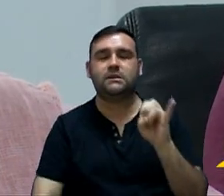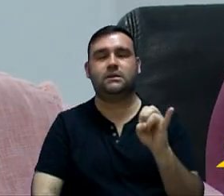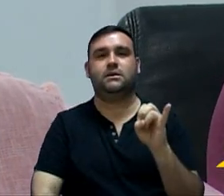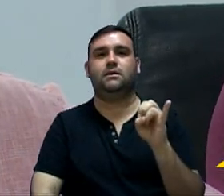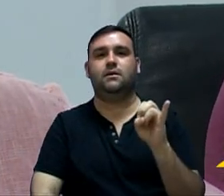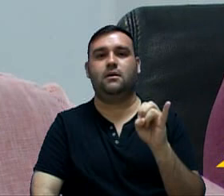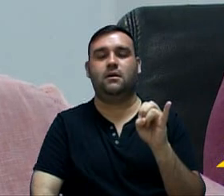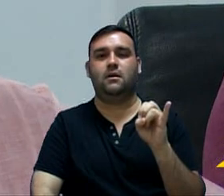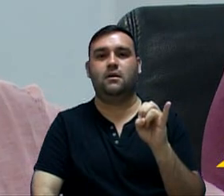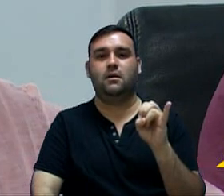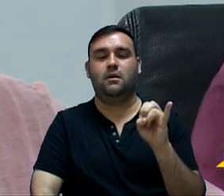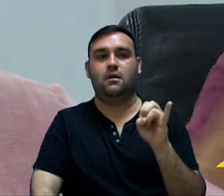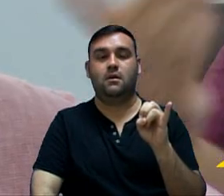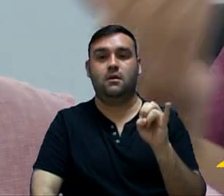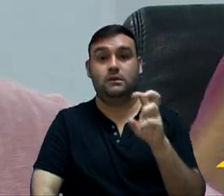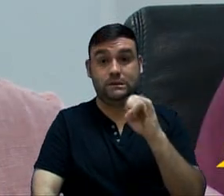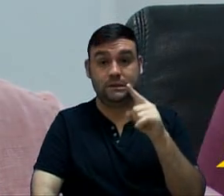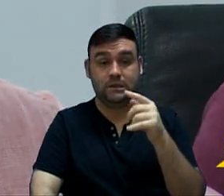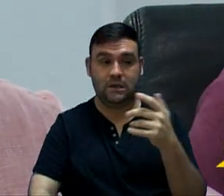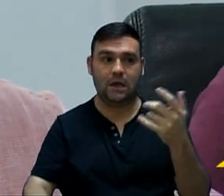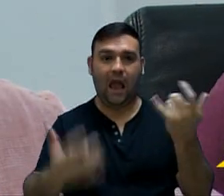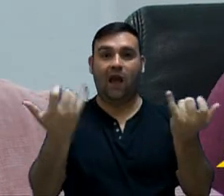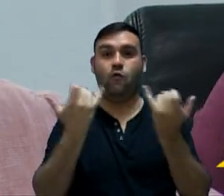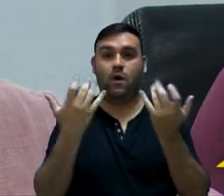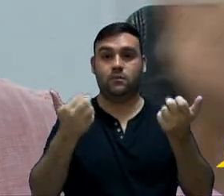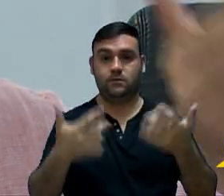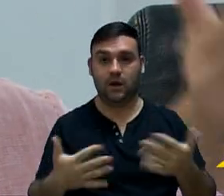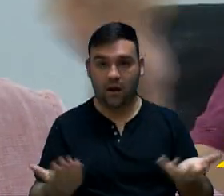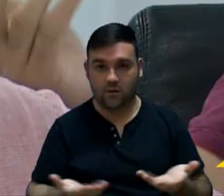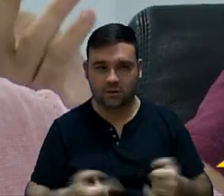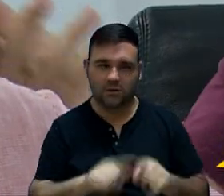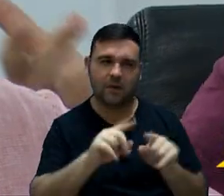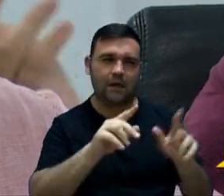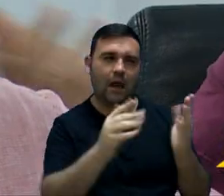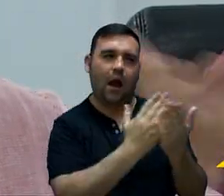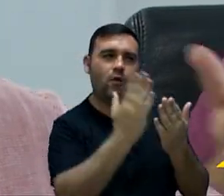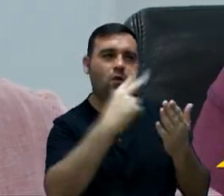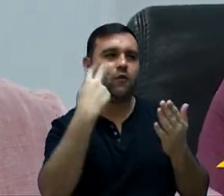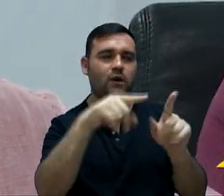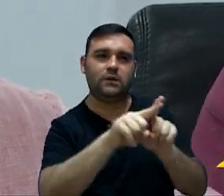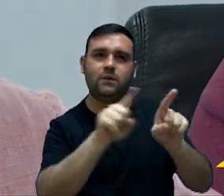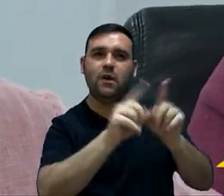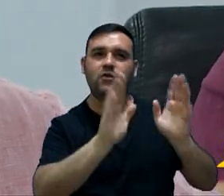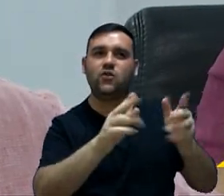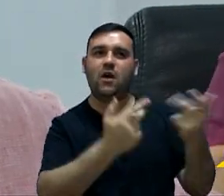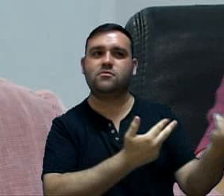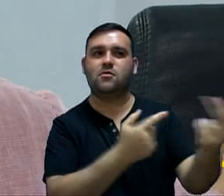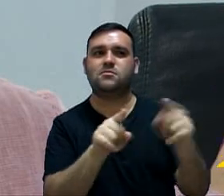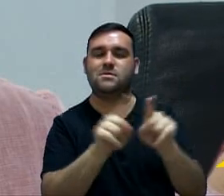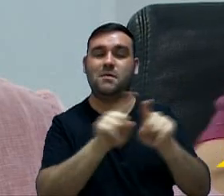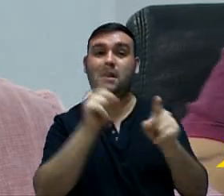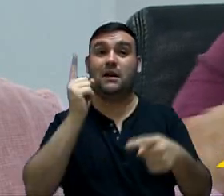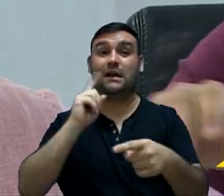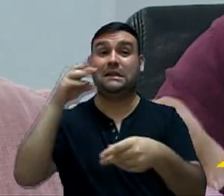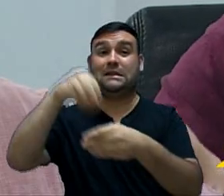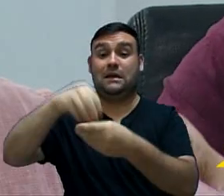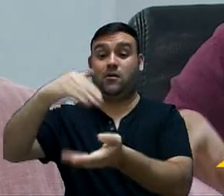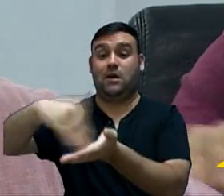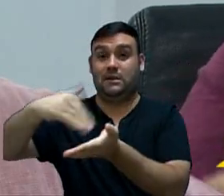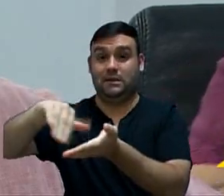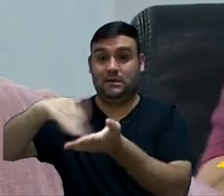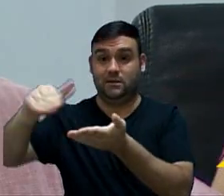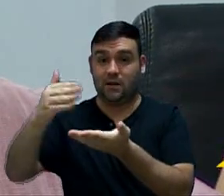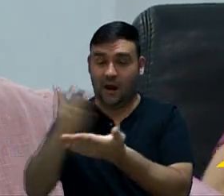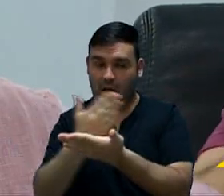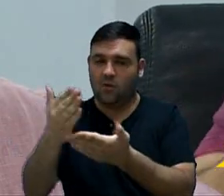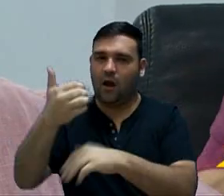informação que me chegou, tenho certeza que chegou para alguns outros vereadores e vereadoras também, que veio de dentro de secretarias,